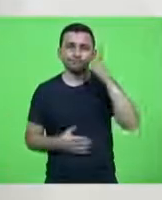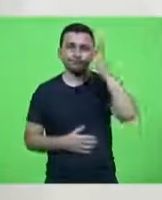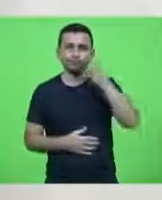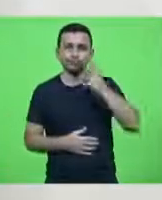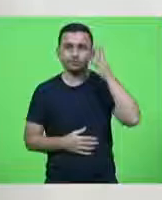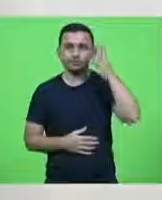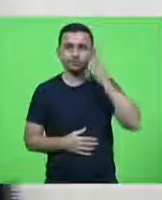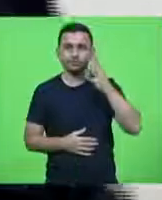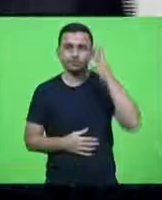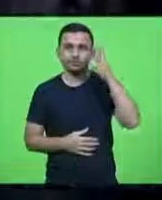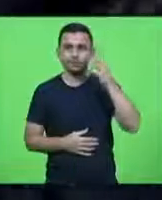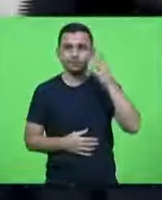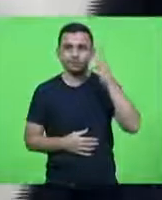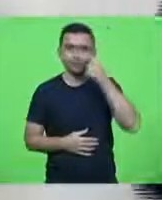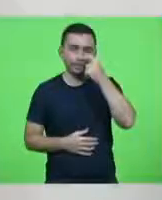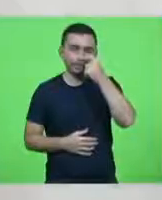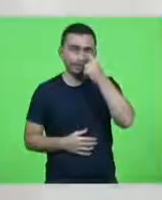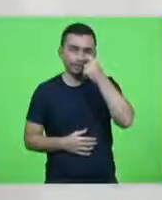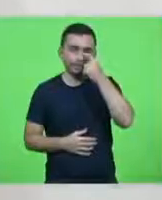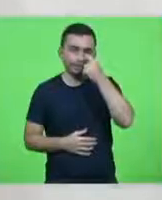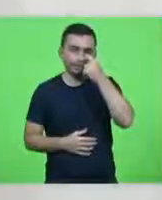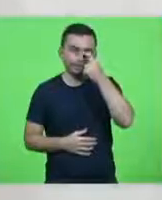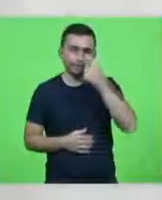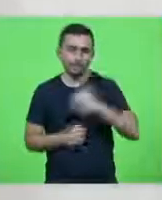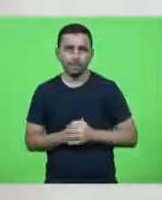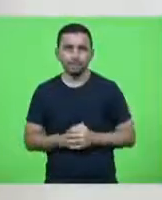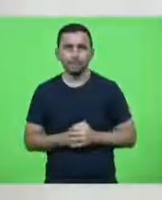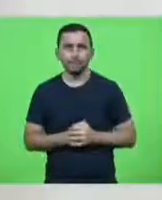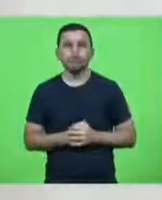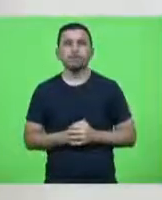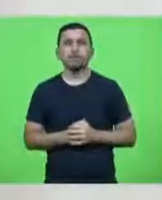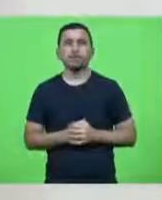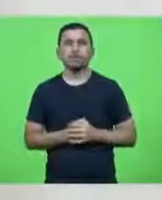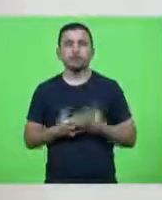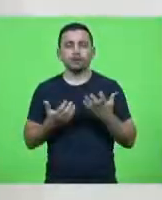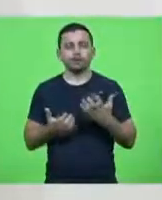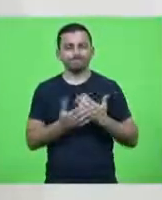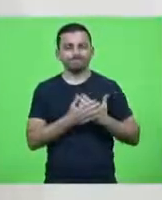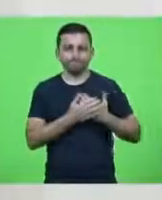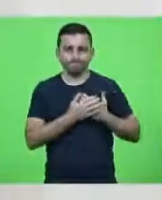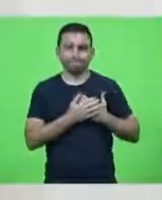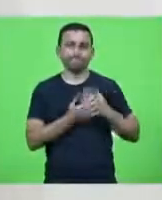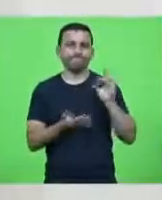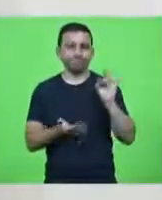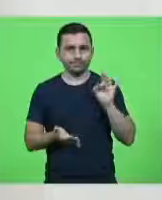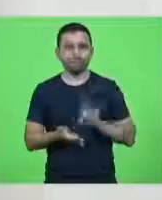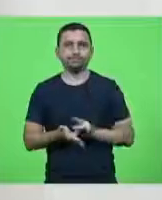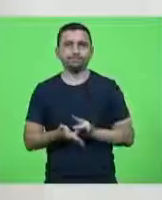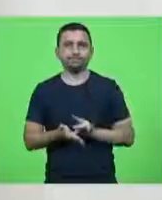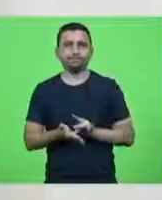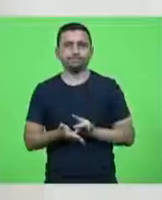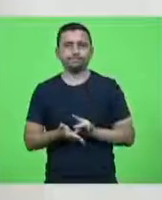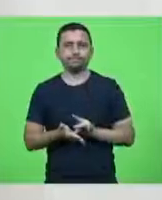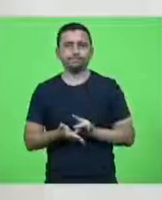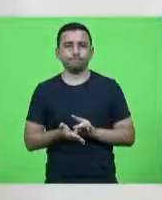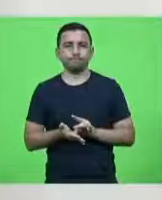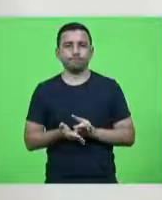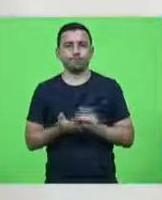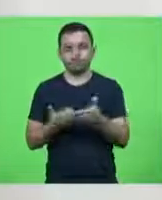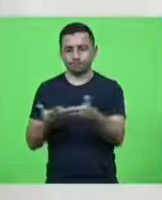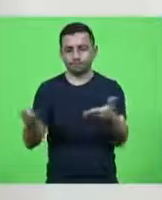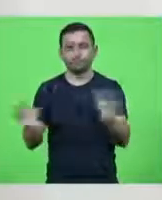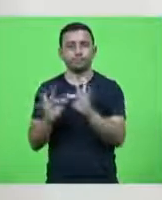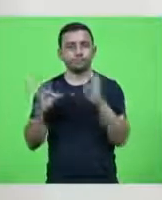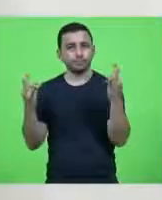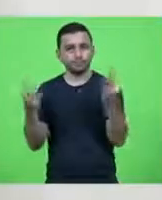para transmitir aqui os meus mais sinceros sentimentos à família do meu